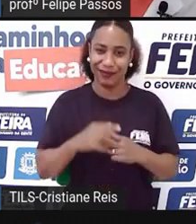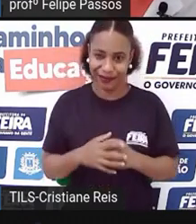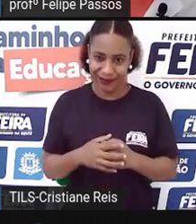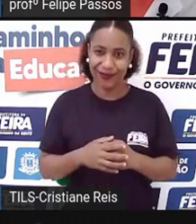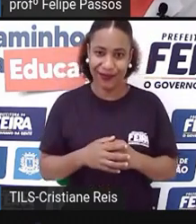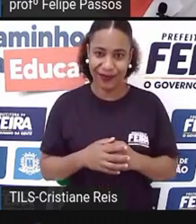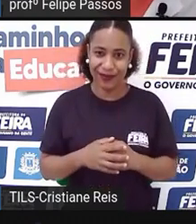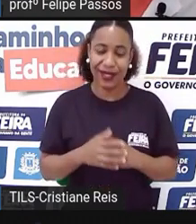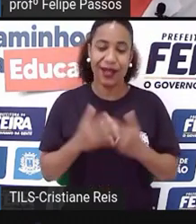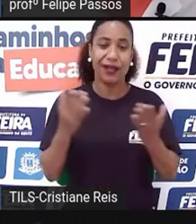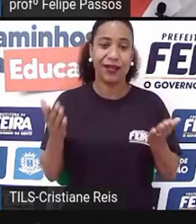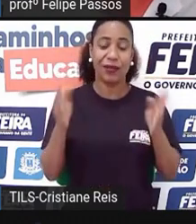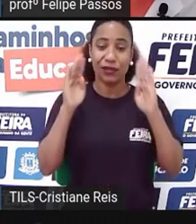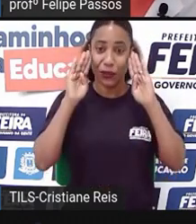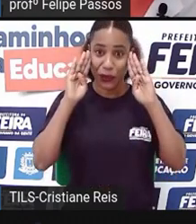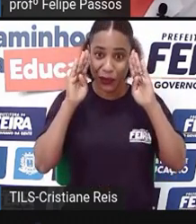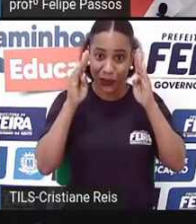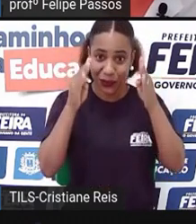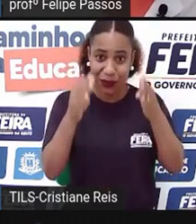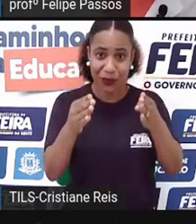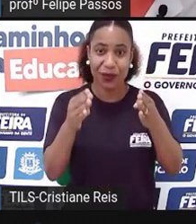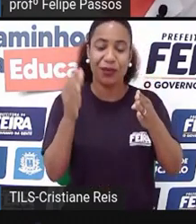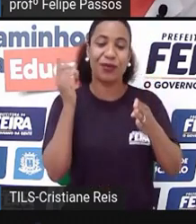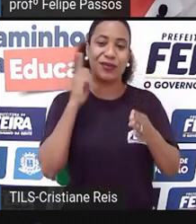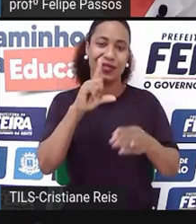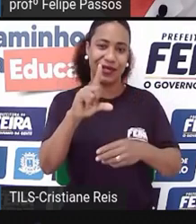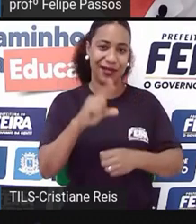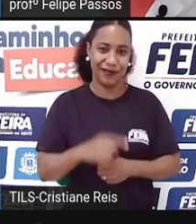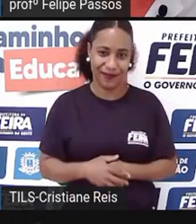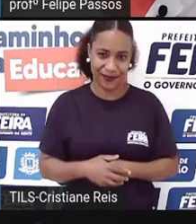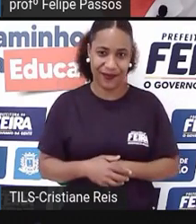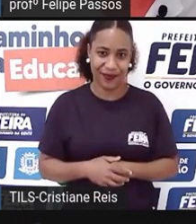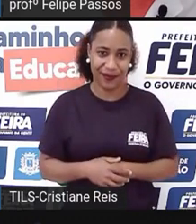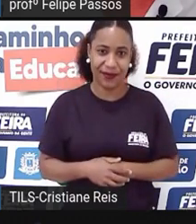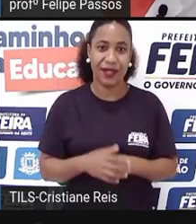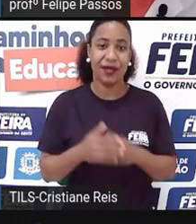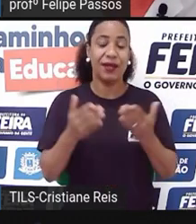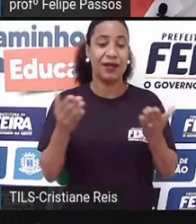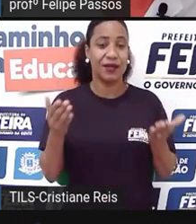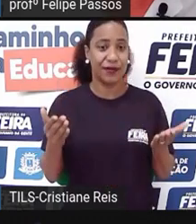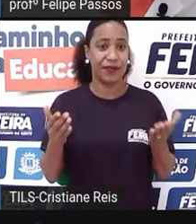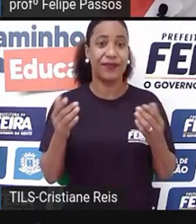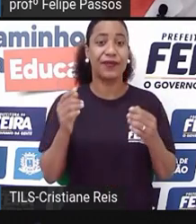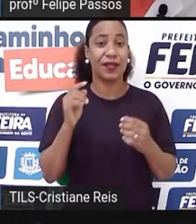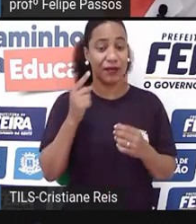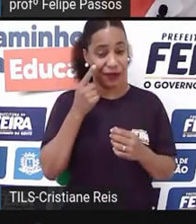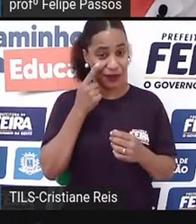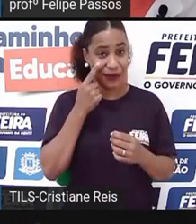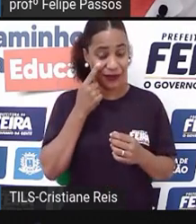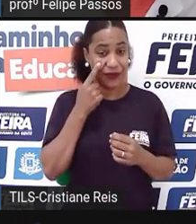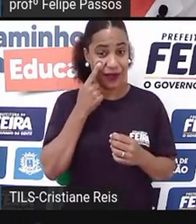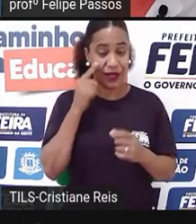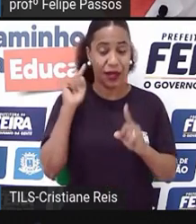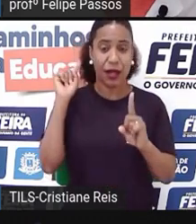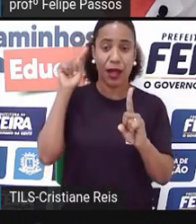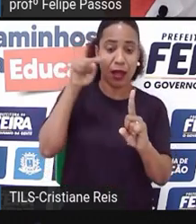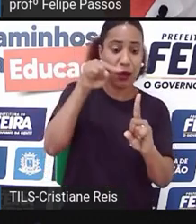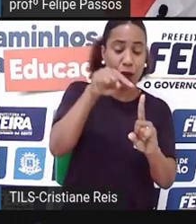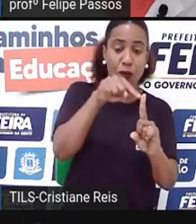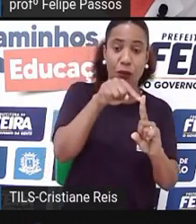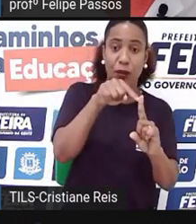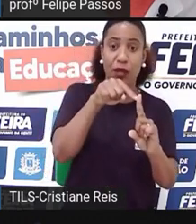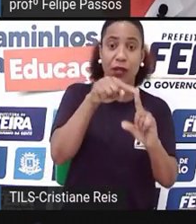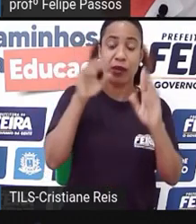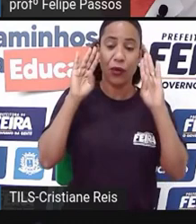esse caminho seja mais leve. E quando nós falamos do motivo e eu falo em seguida da meta, que é algo muito importante, inclusive o